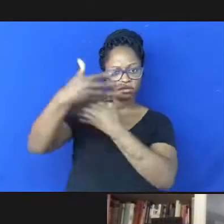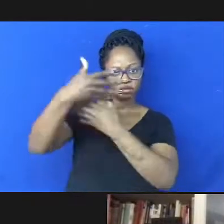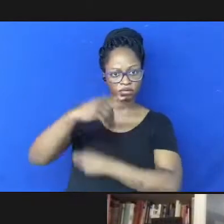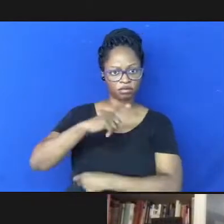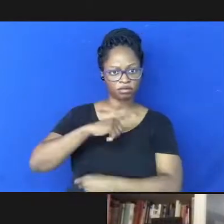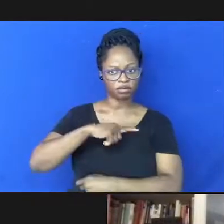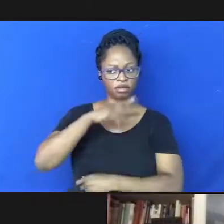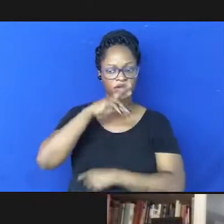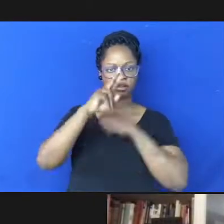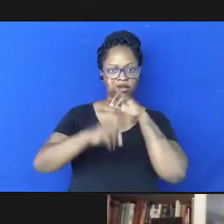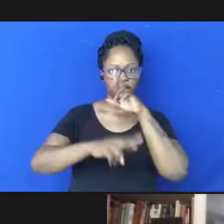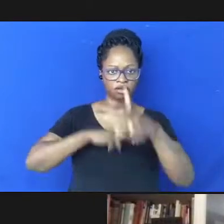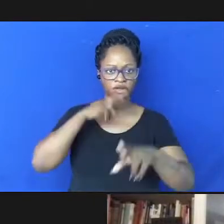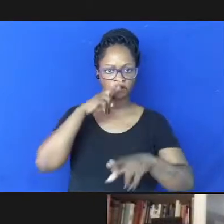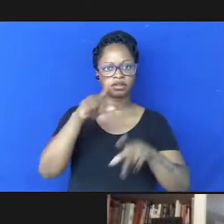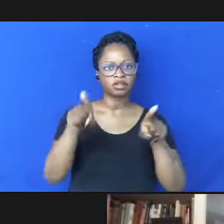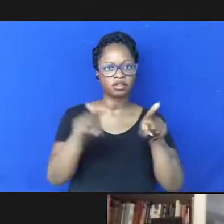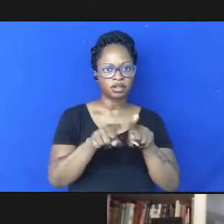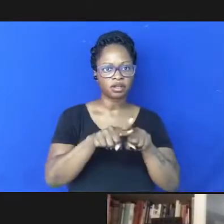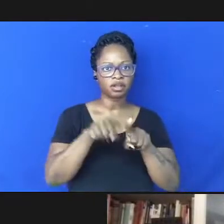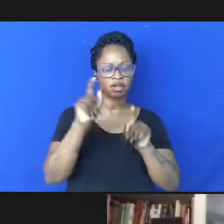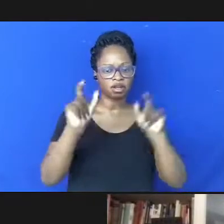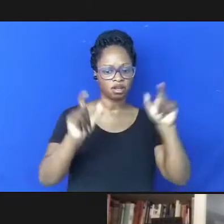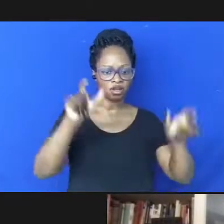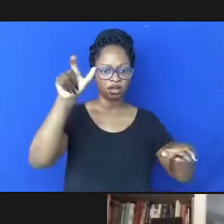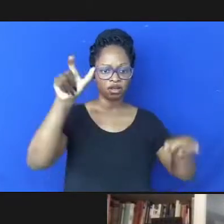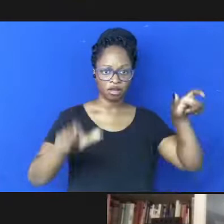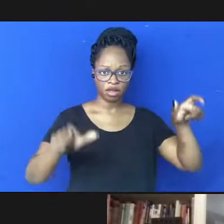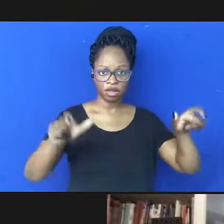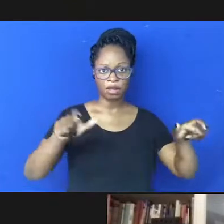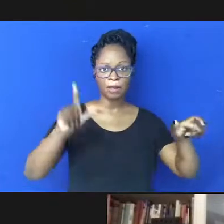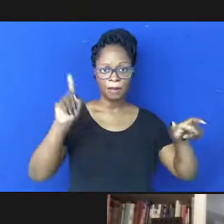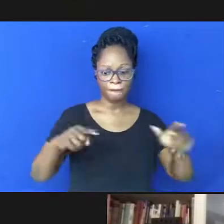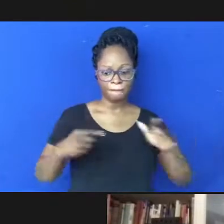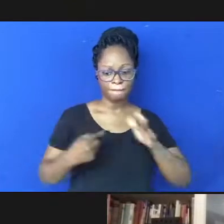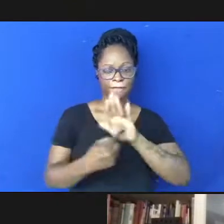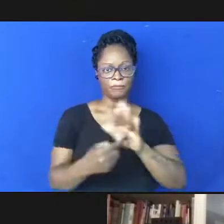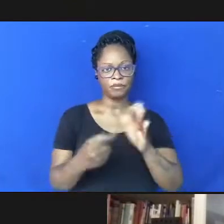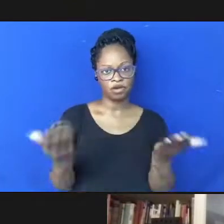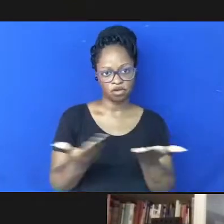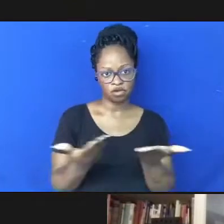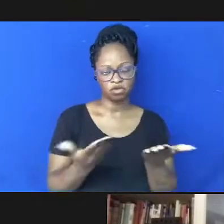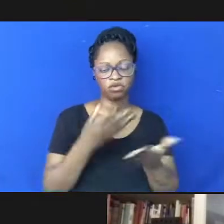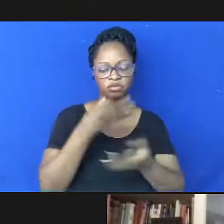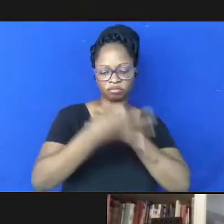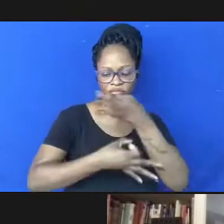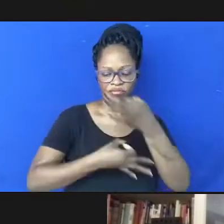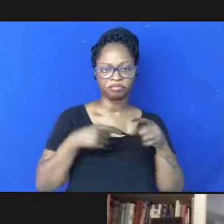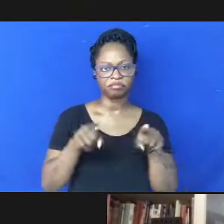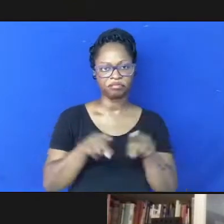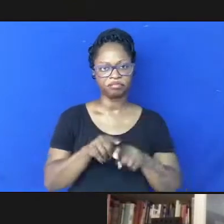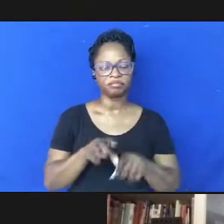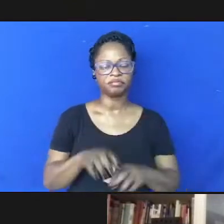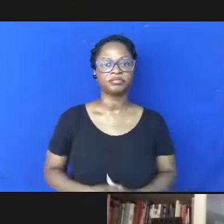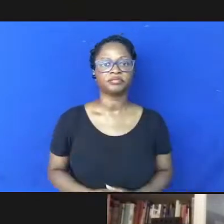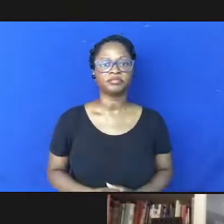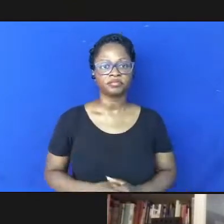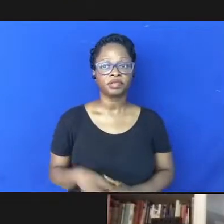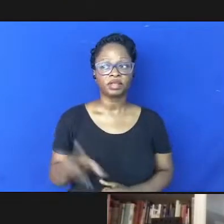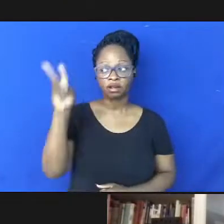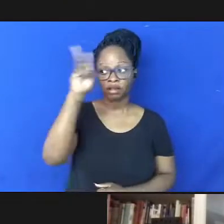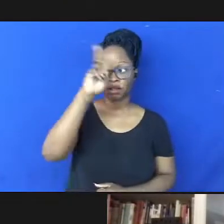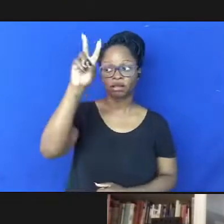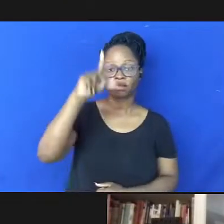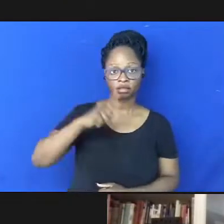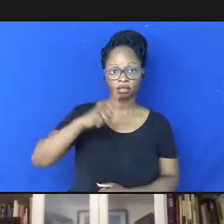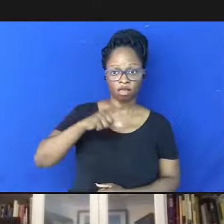respondidas também com uma réplica e préplica dos nossos apresentadores e comentaristas lembramos também que aqueles